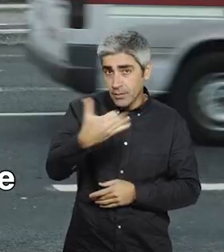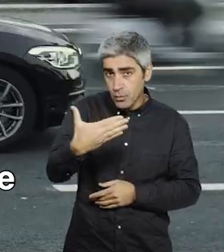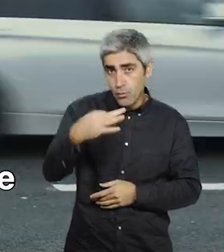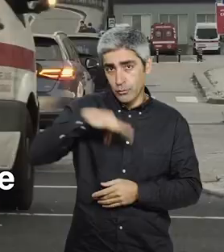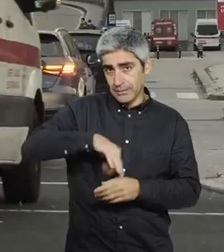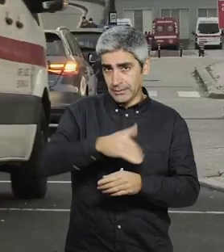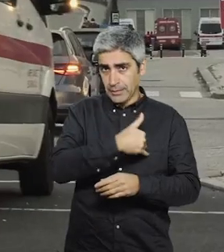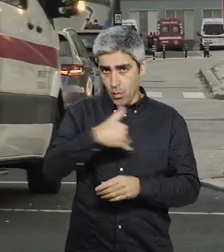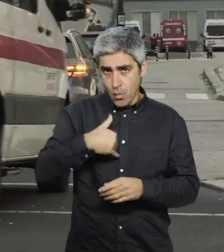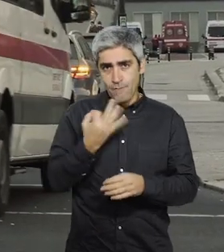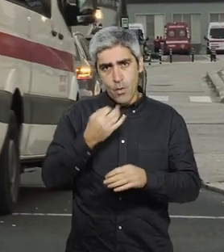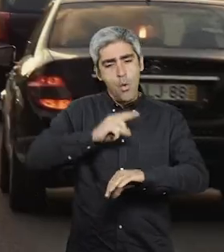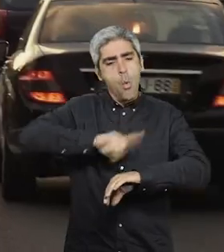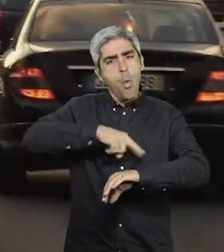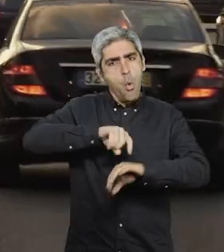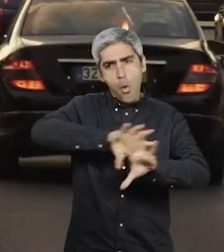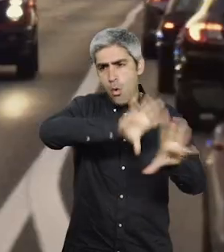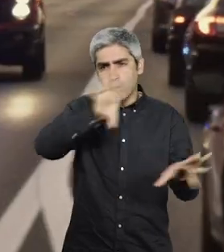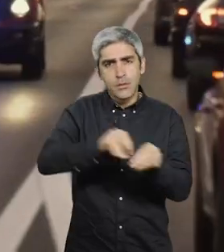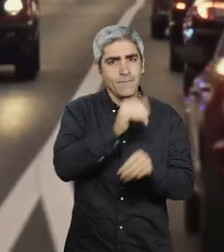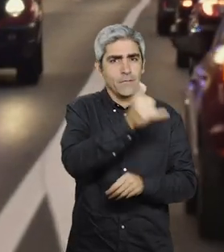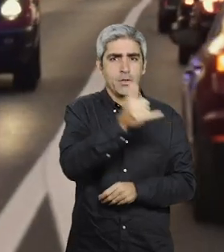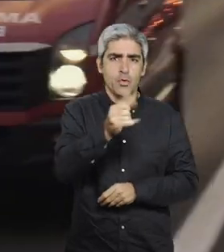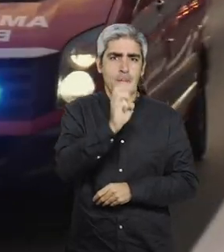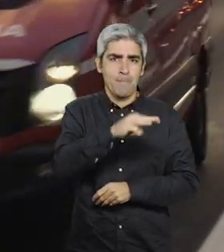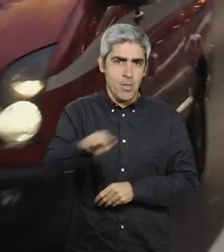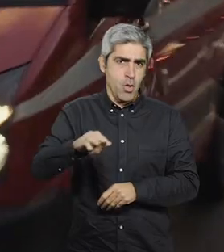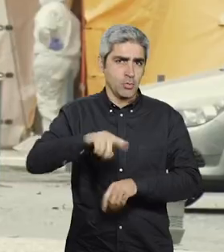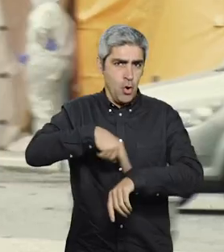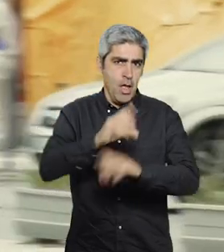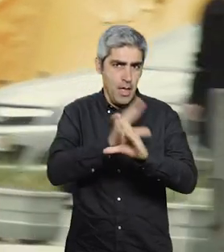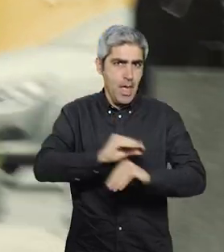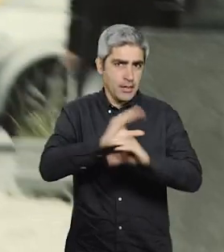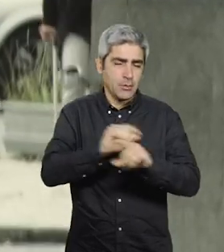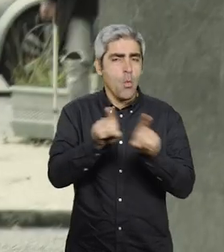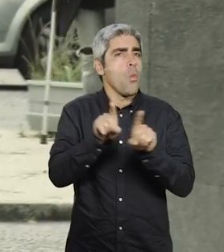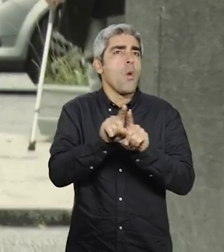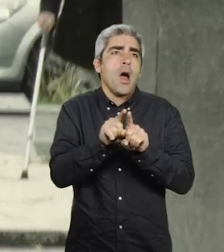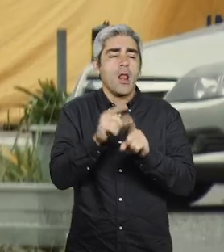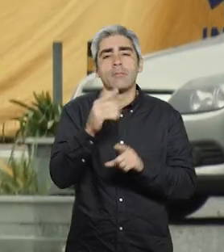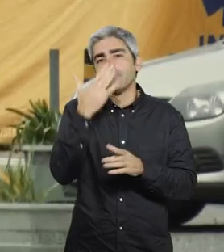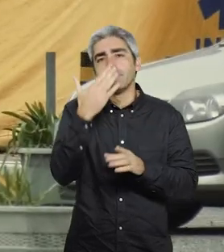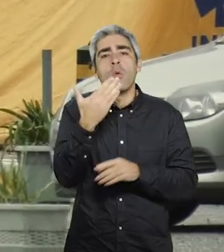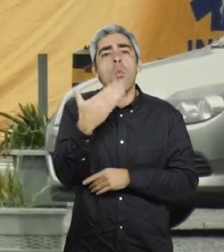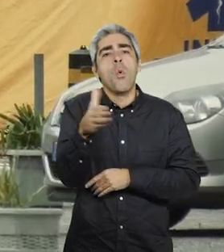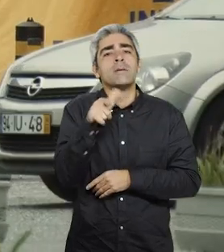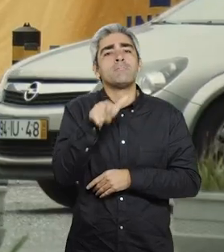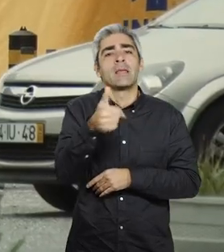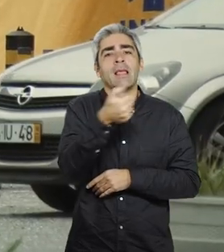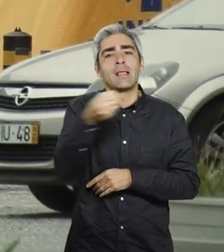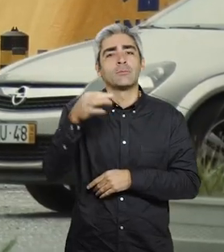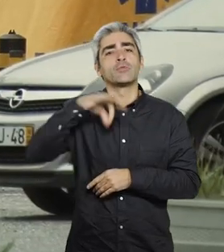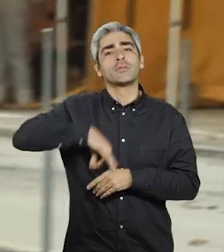profissionais de saúde fizeram 22 milhões de horas extraordinárias, o equivalente ao trabalho de 11.500